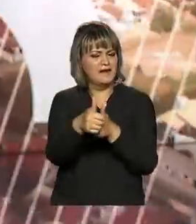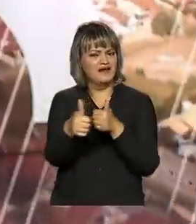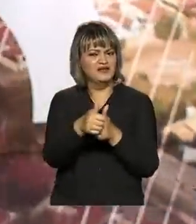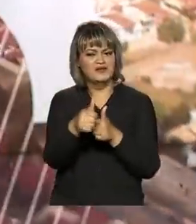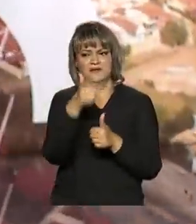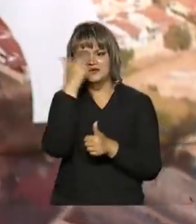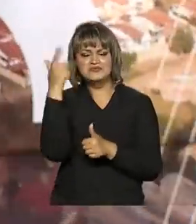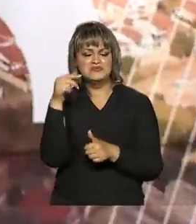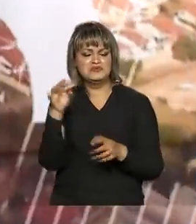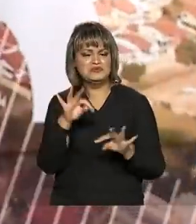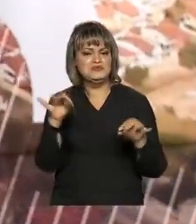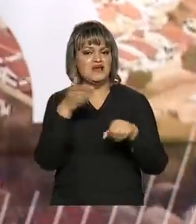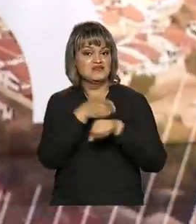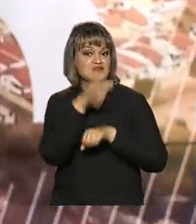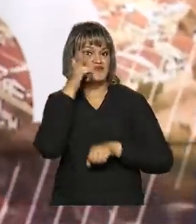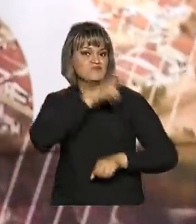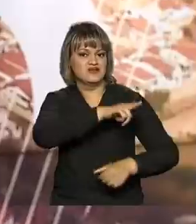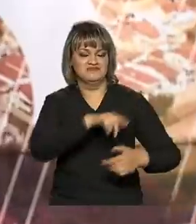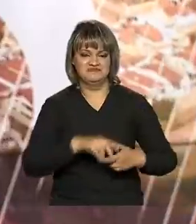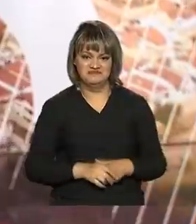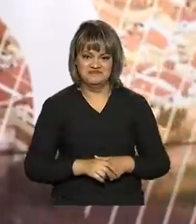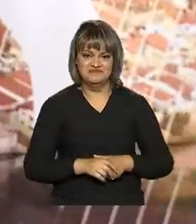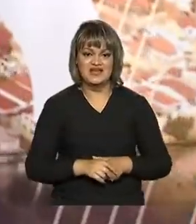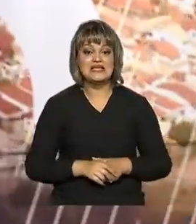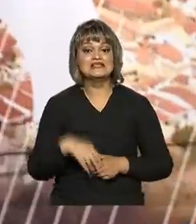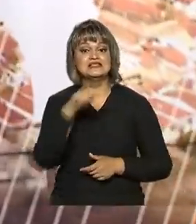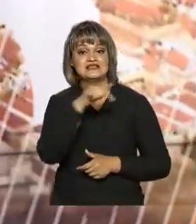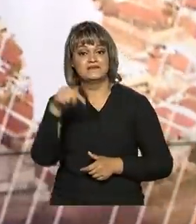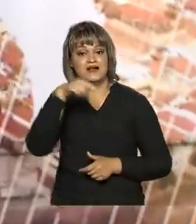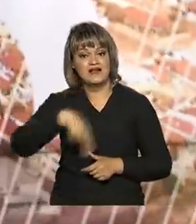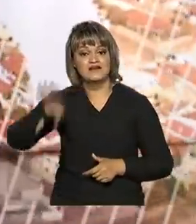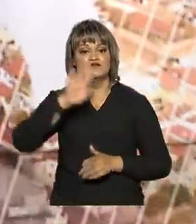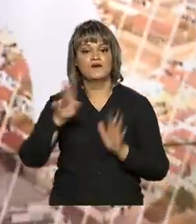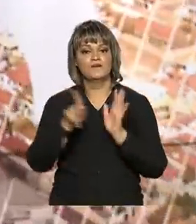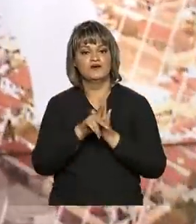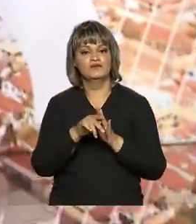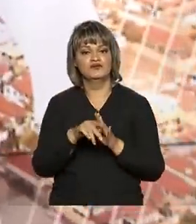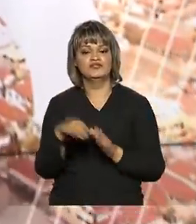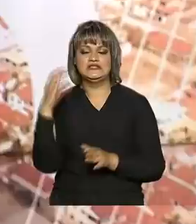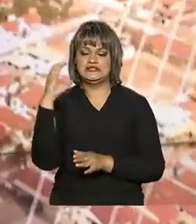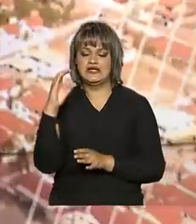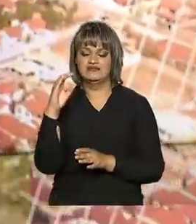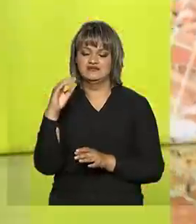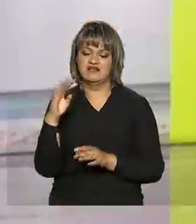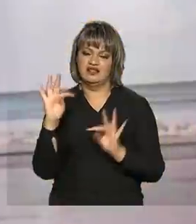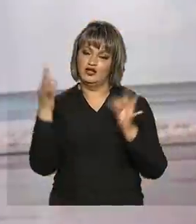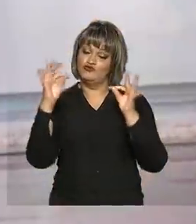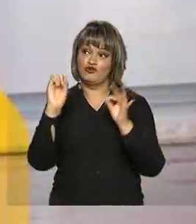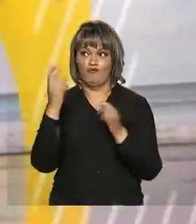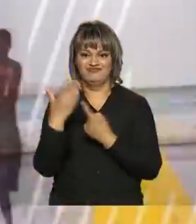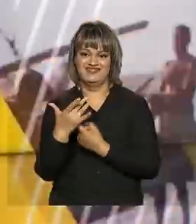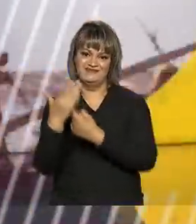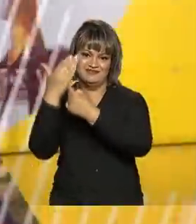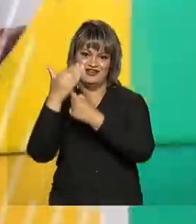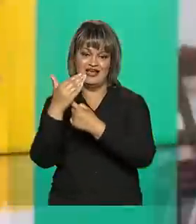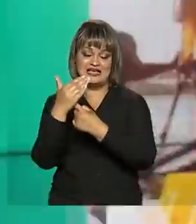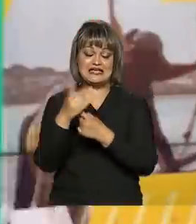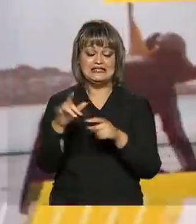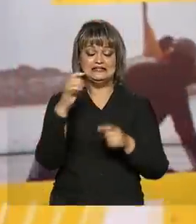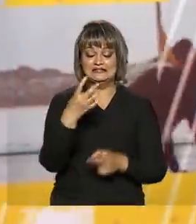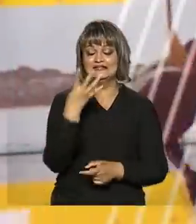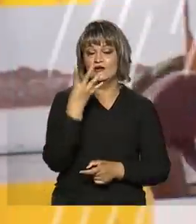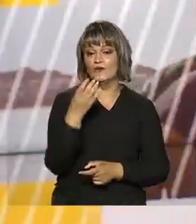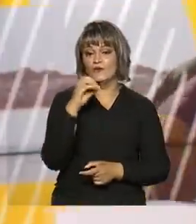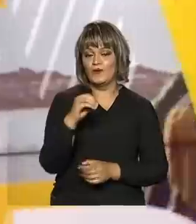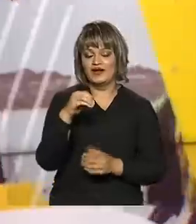estar acessíveis a todos os brasileiros. É a Semana Nacional de Ciência e Tecnologia, que reúne mais de 40 instituições em